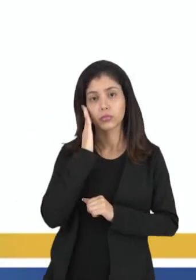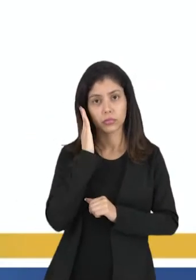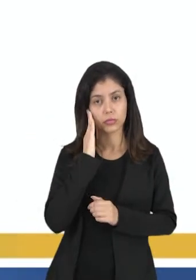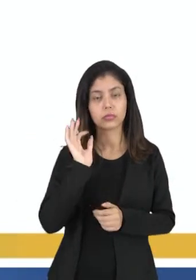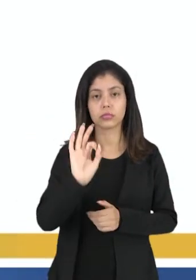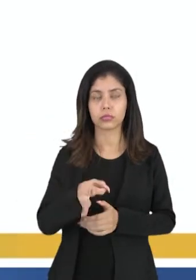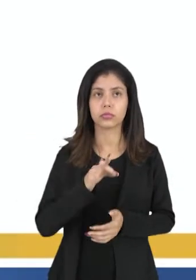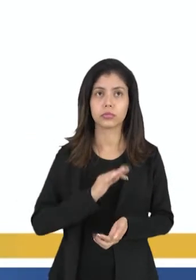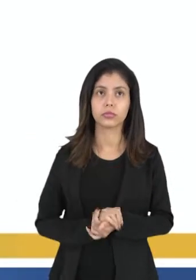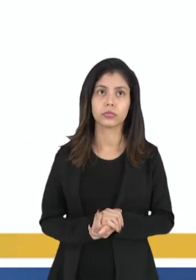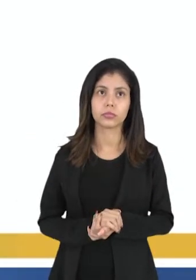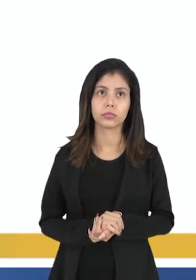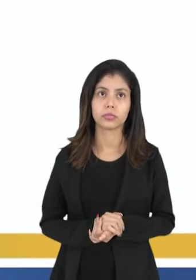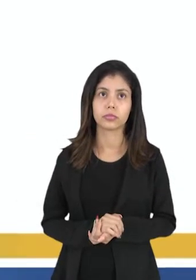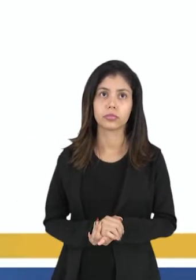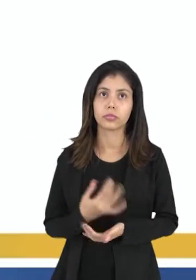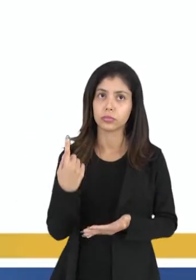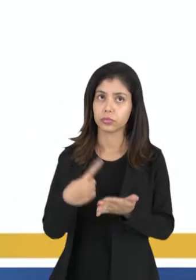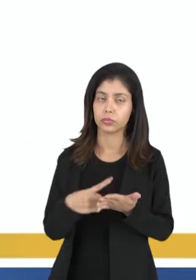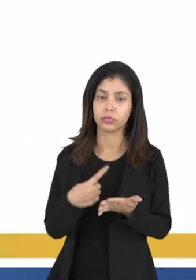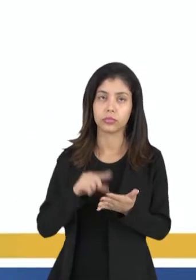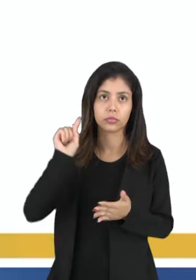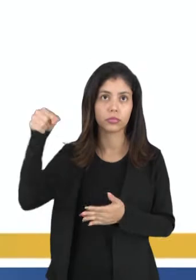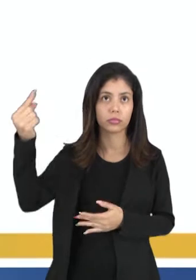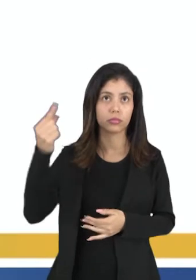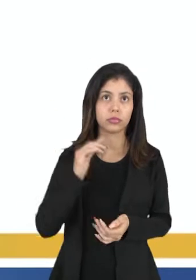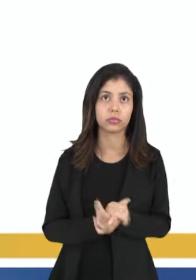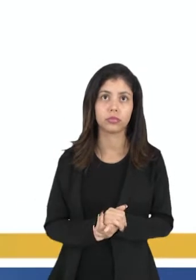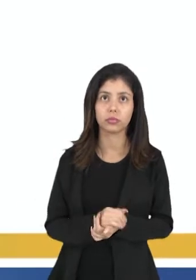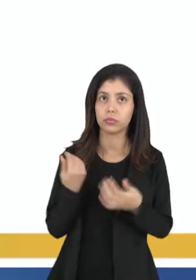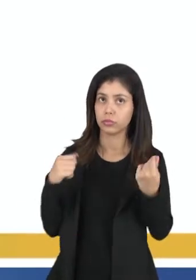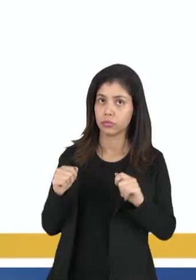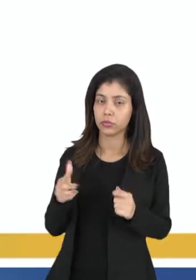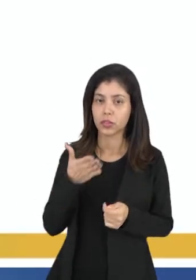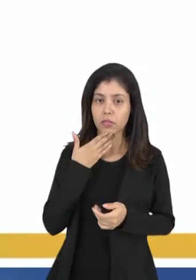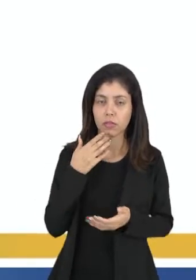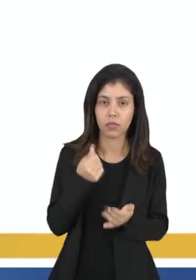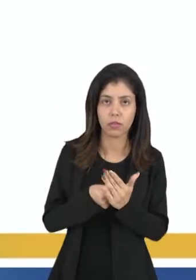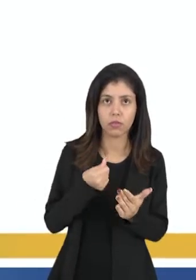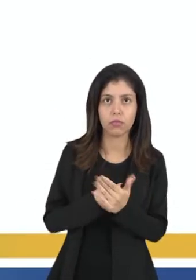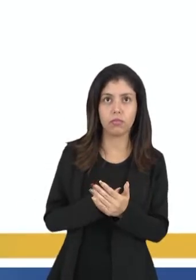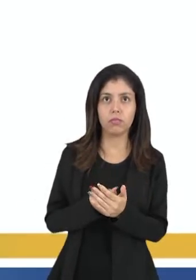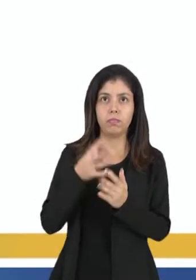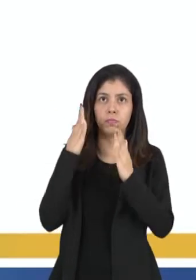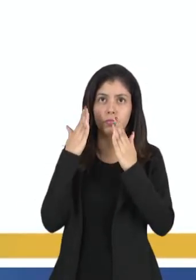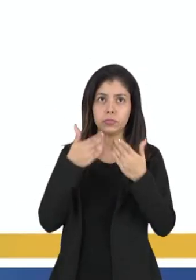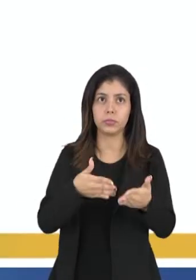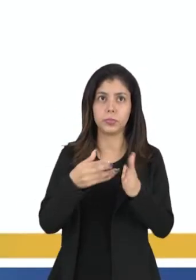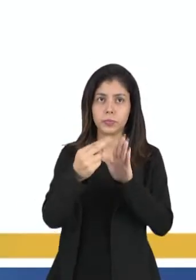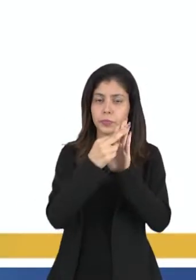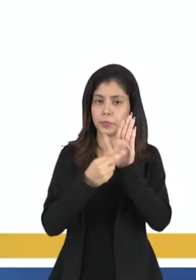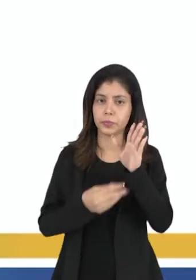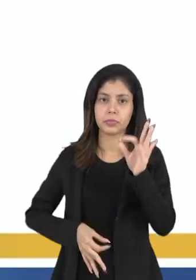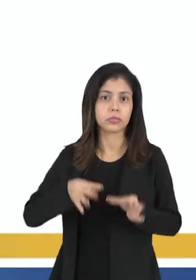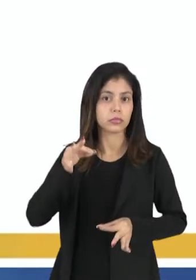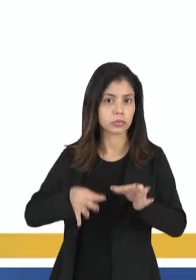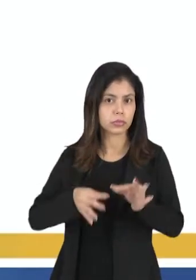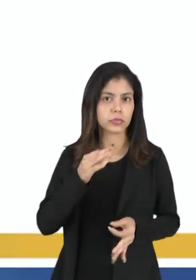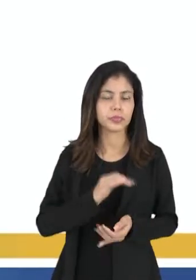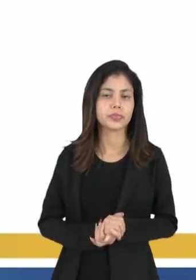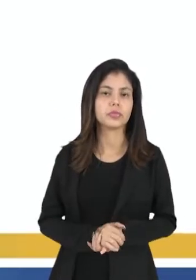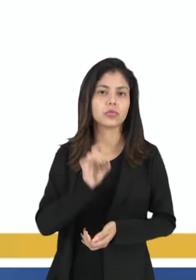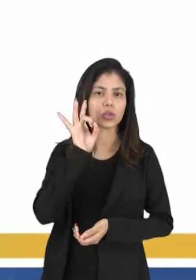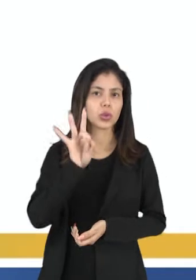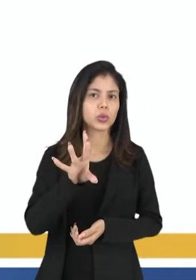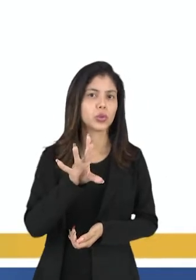que seja correta. Aí é cumprida por aqueles que se dedicam inteiramente a observar as normas jurídicas. Será que